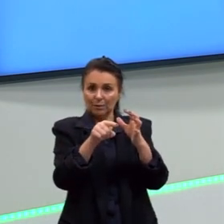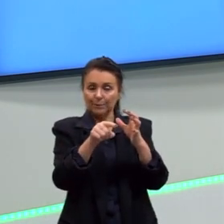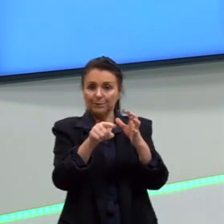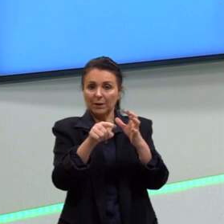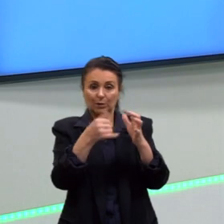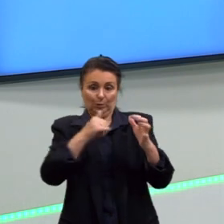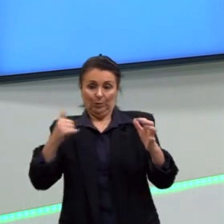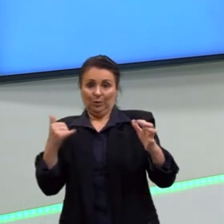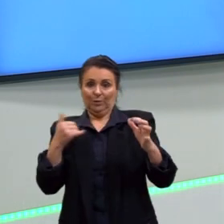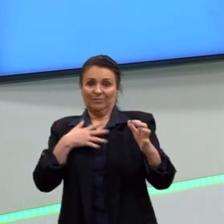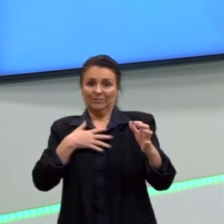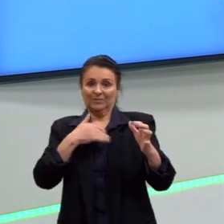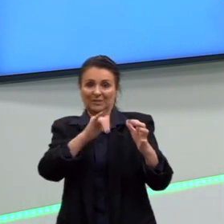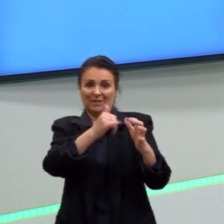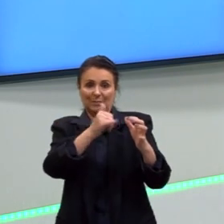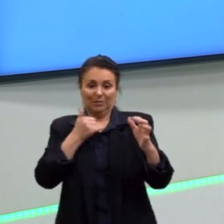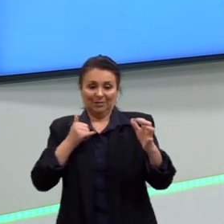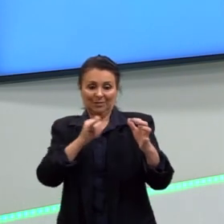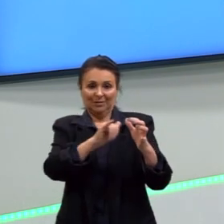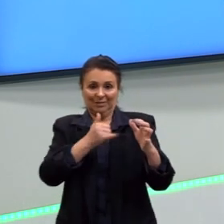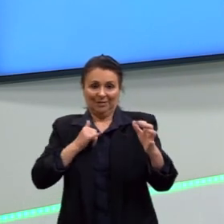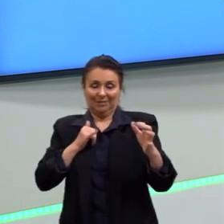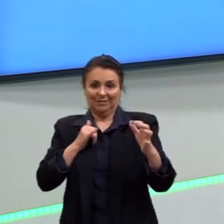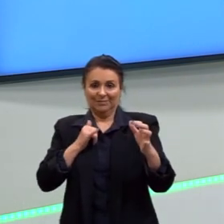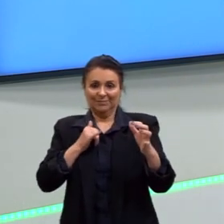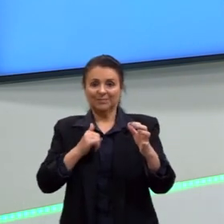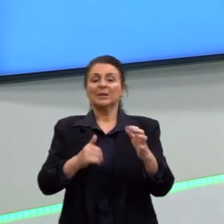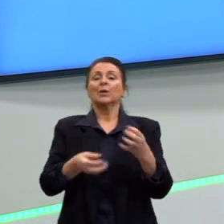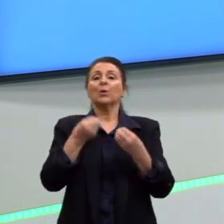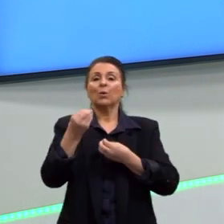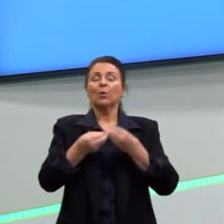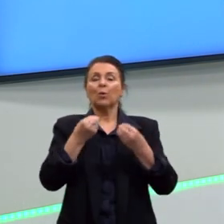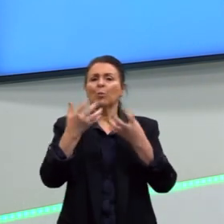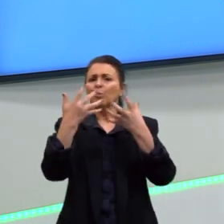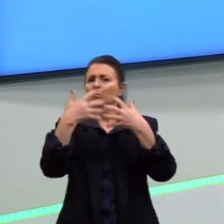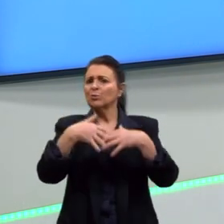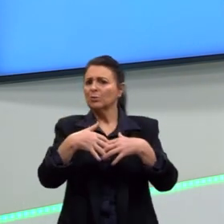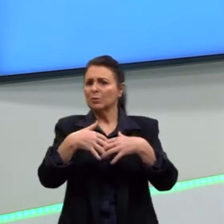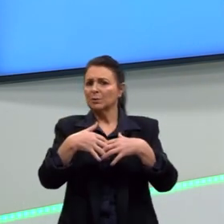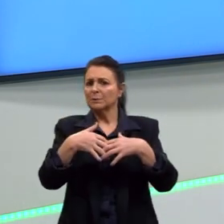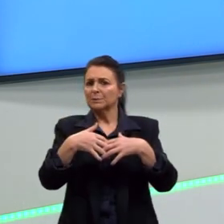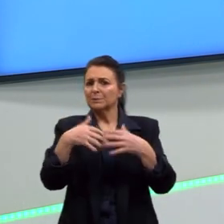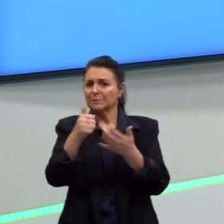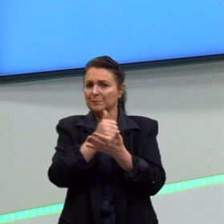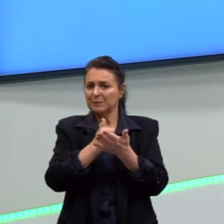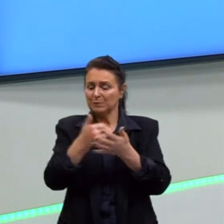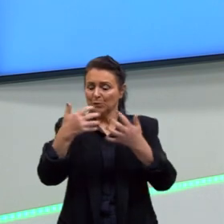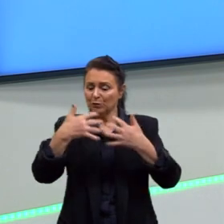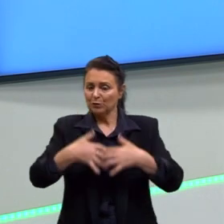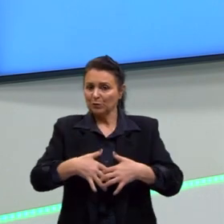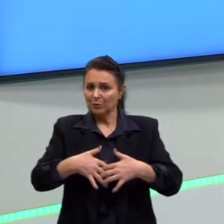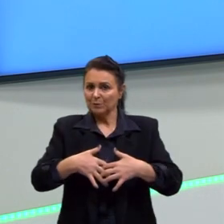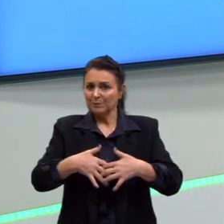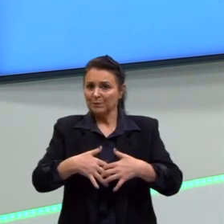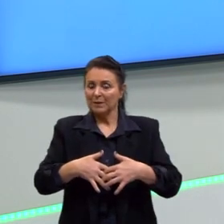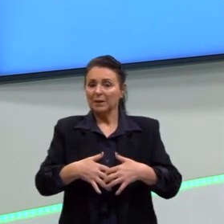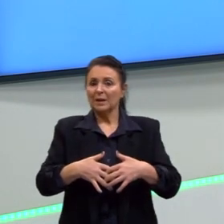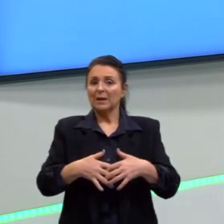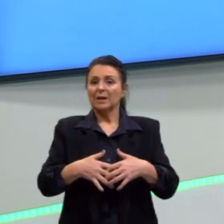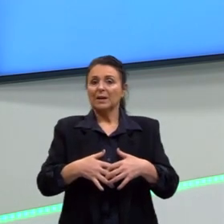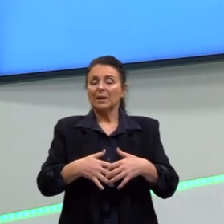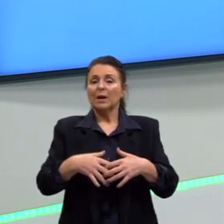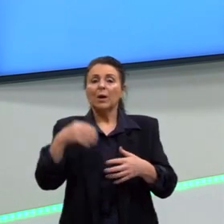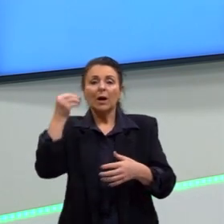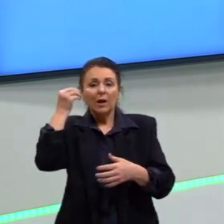tomava um choque. Era eletrizado. Então, como que isso funciona? Basicamente. A carga de